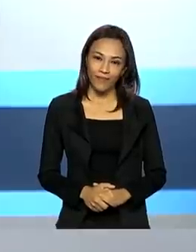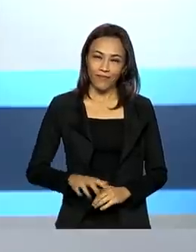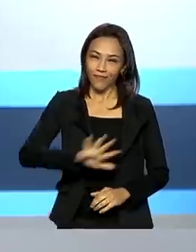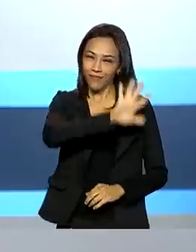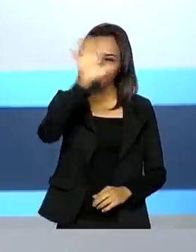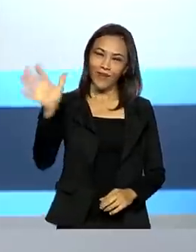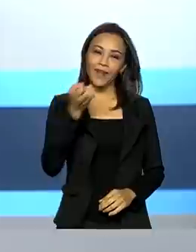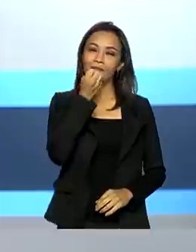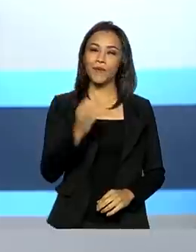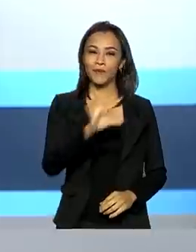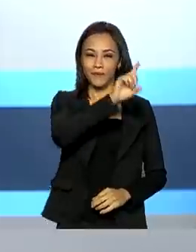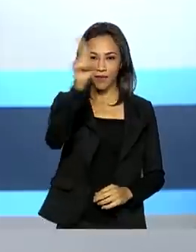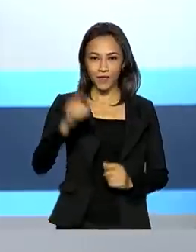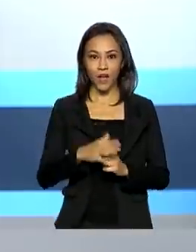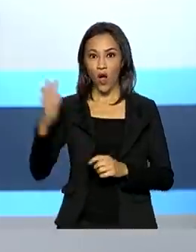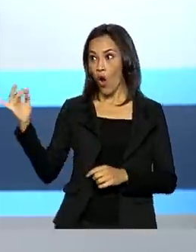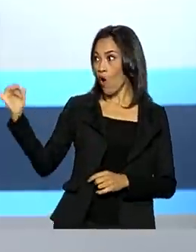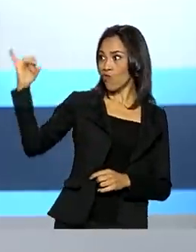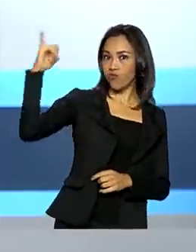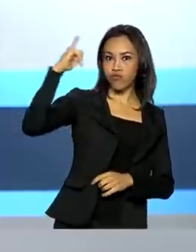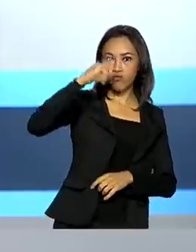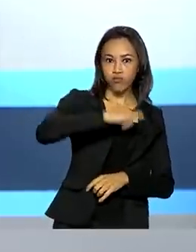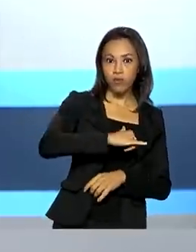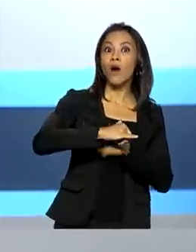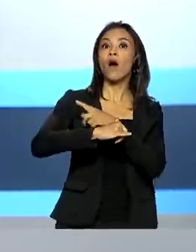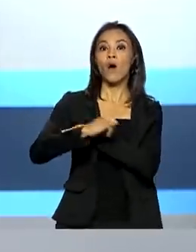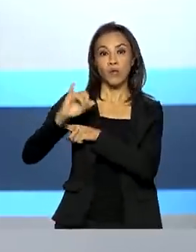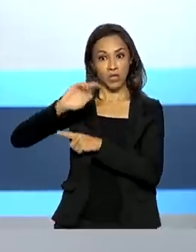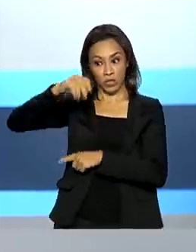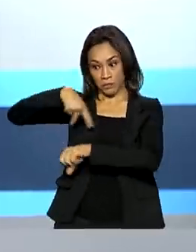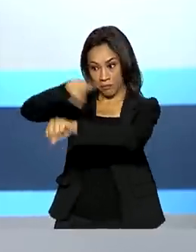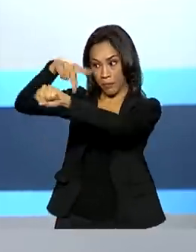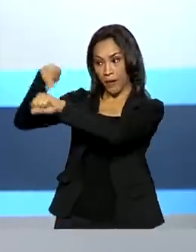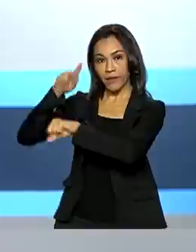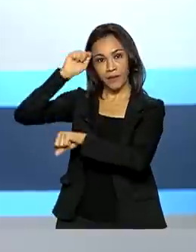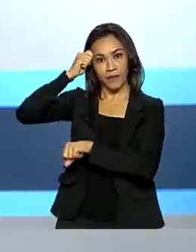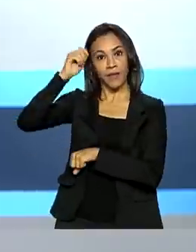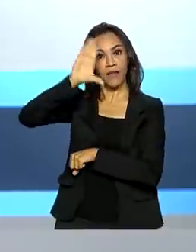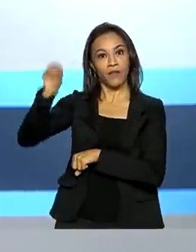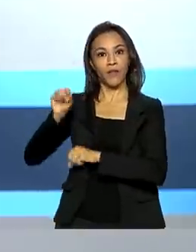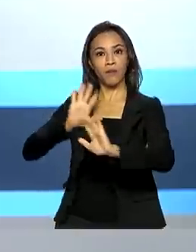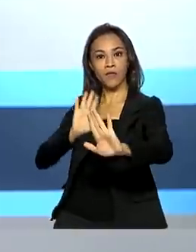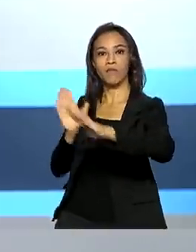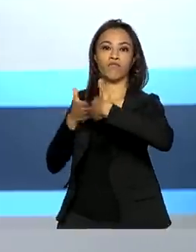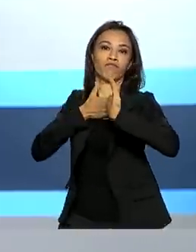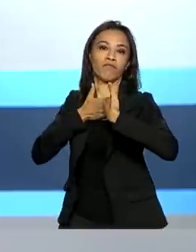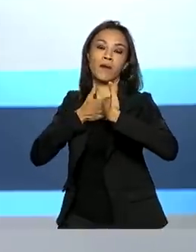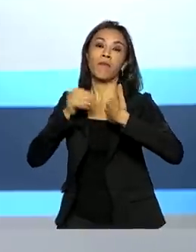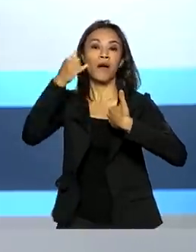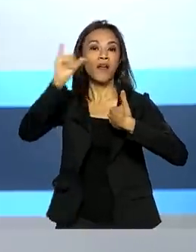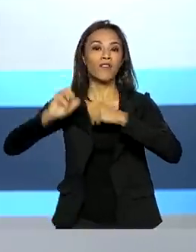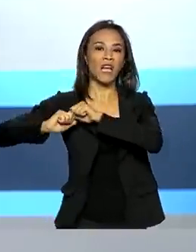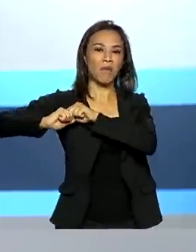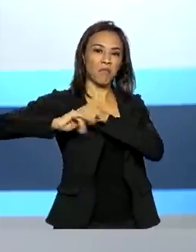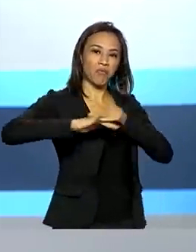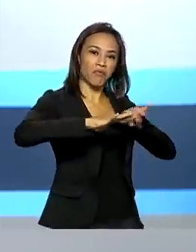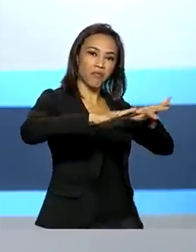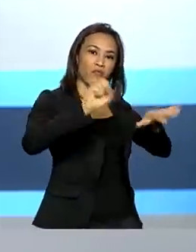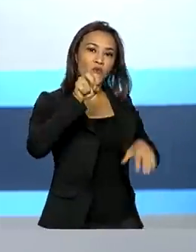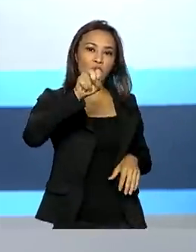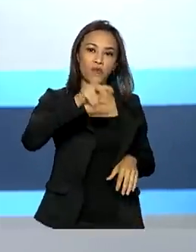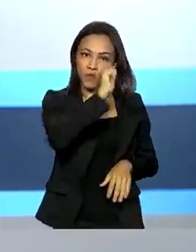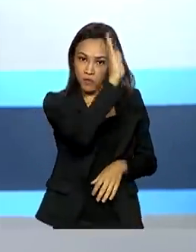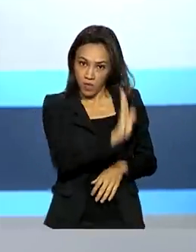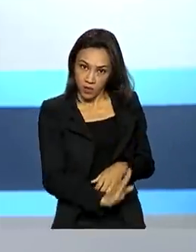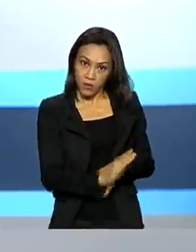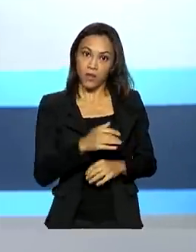Olá, bom dia. Mais voos de países africanos podem ser vetados para conter a variante Ômicron no Brasil. A